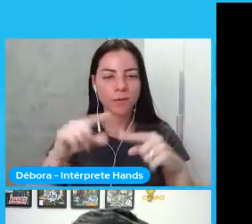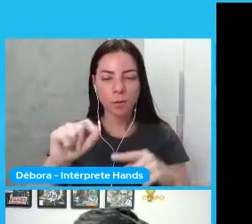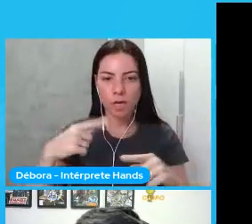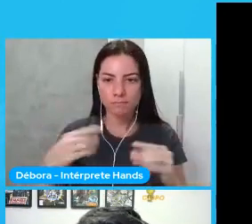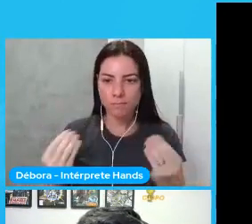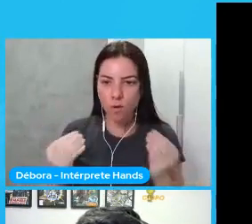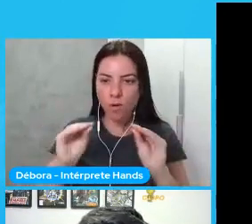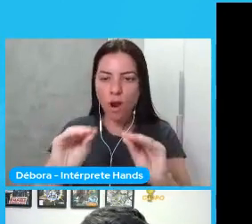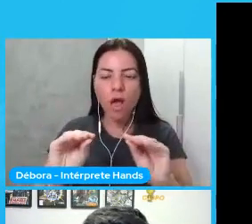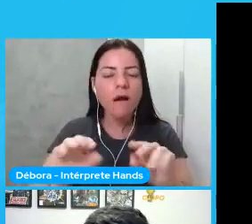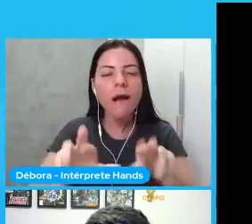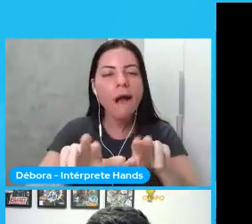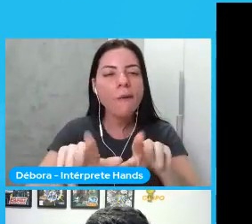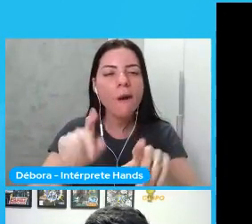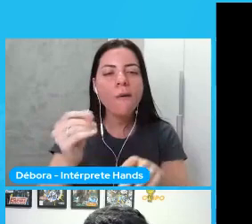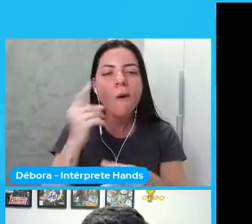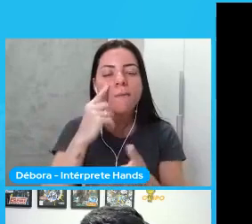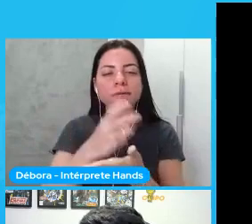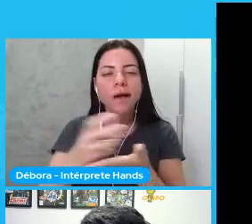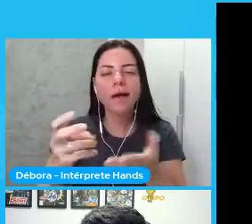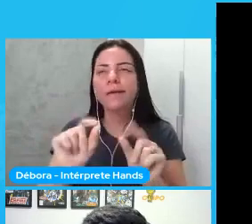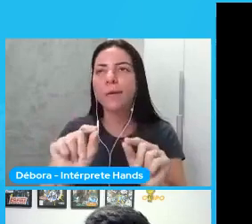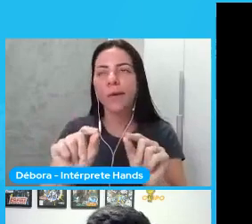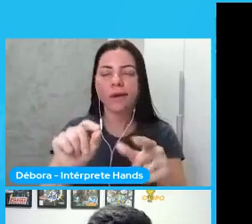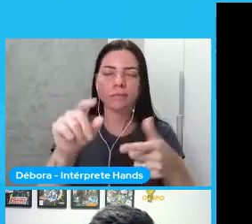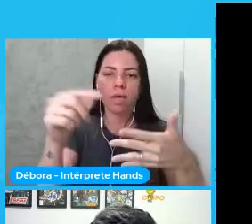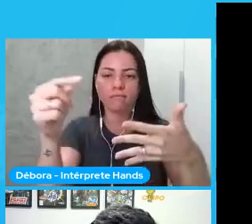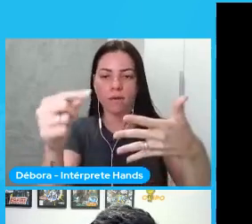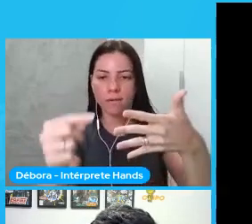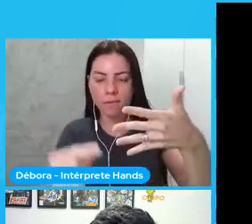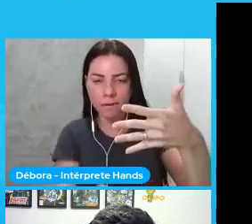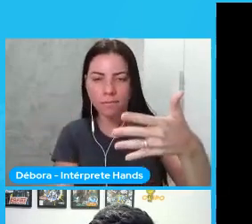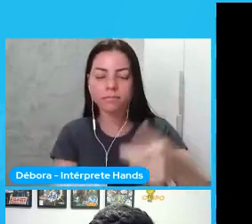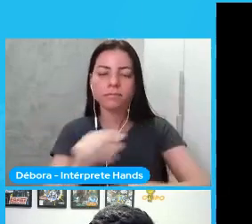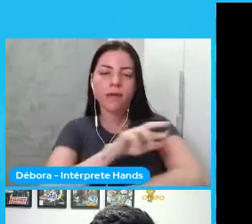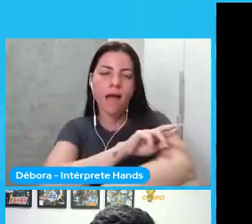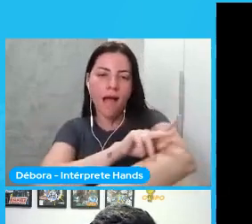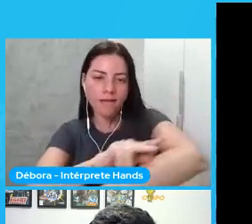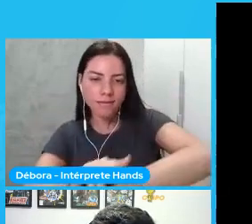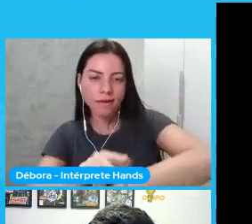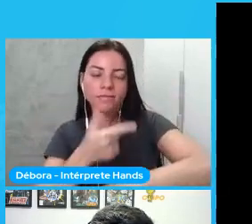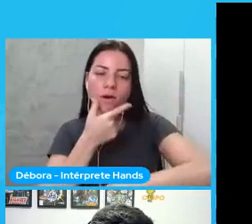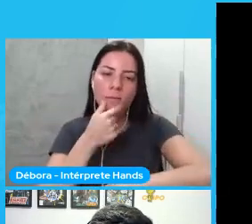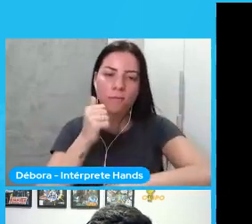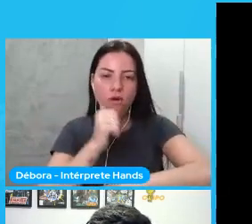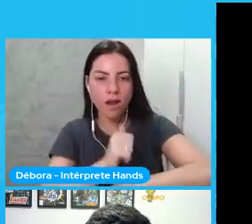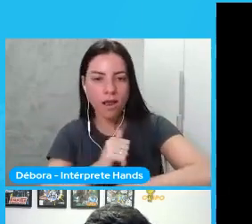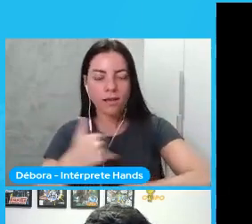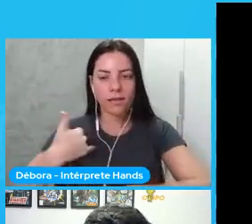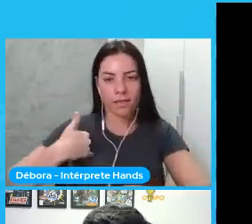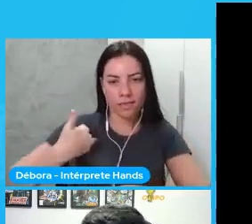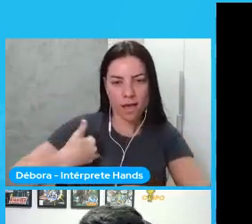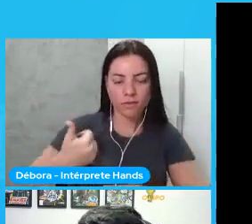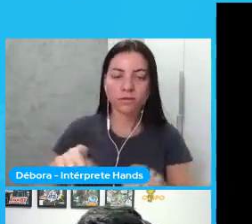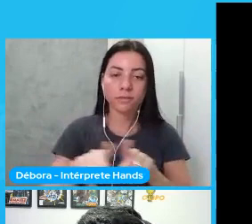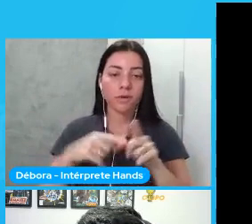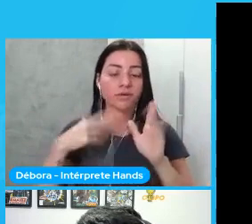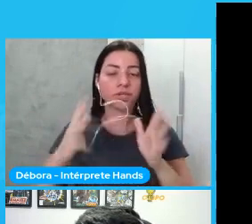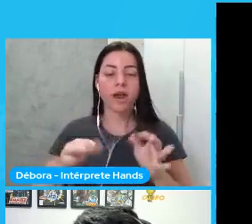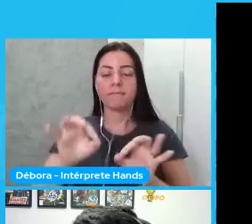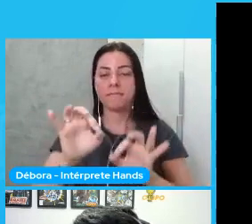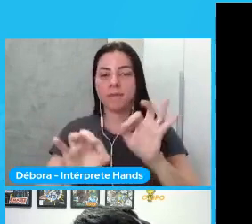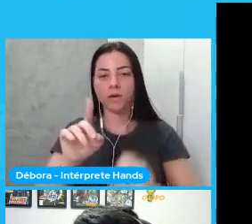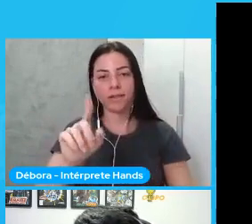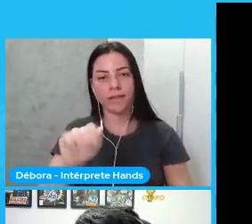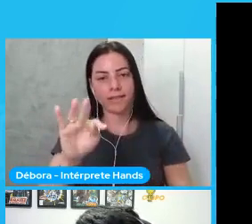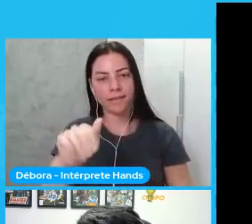como sair da raça sexo e a idade faço o treinamento dessa dessa rede com um dataset já rotulado e